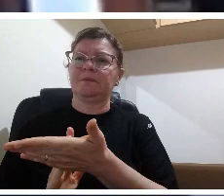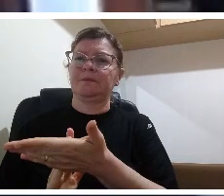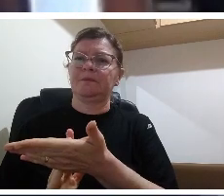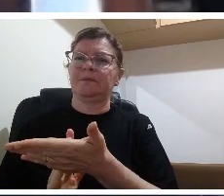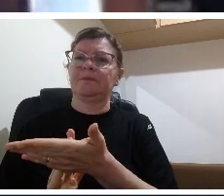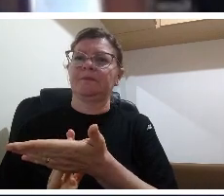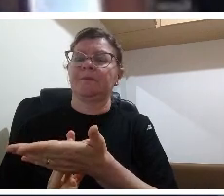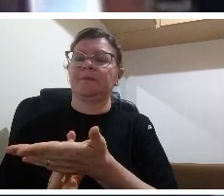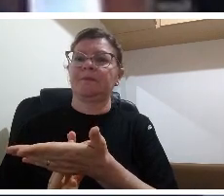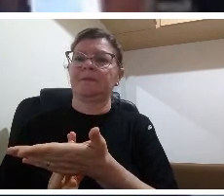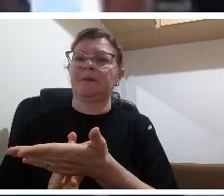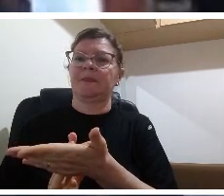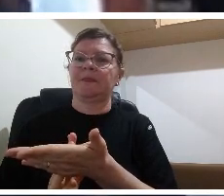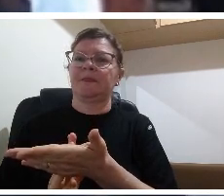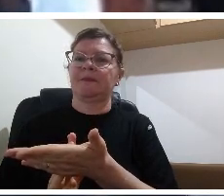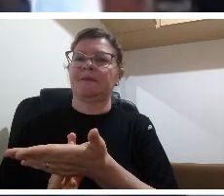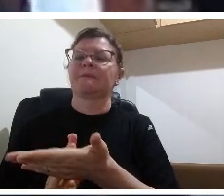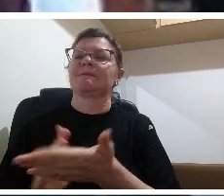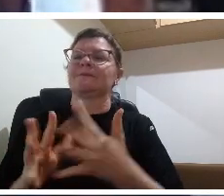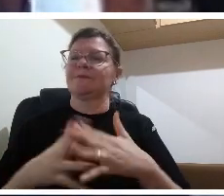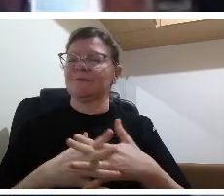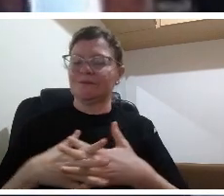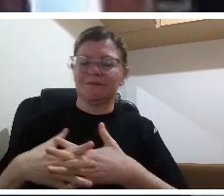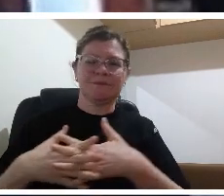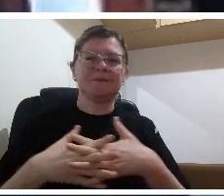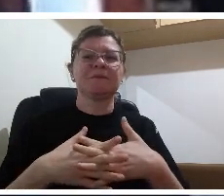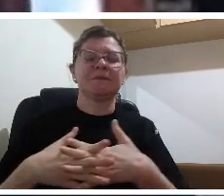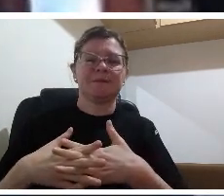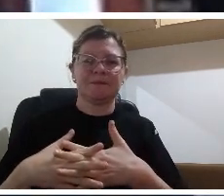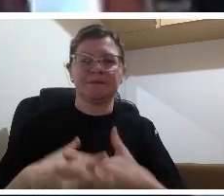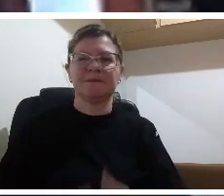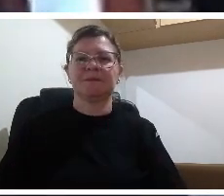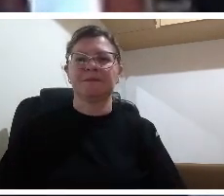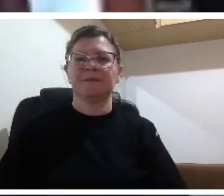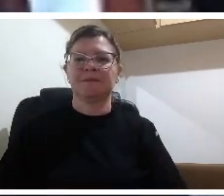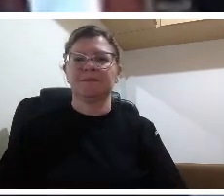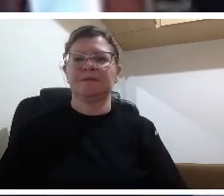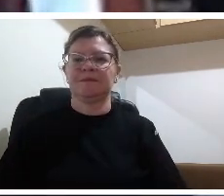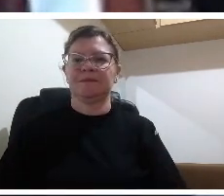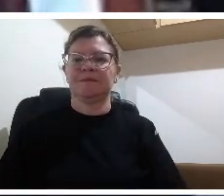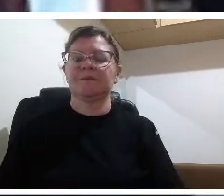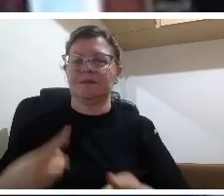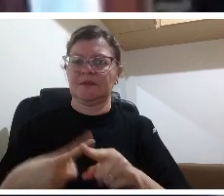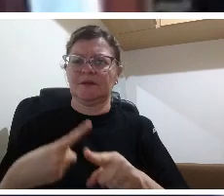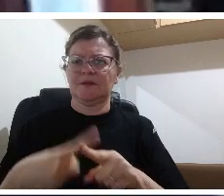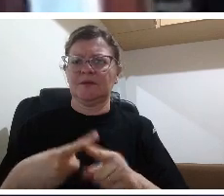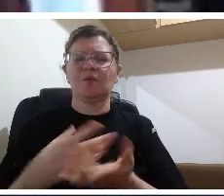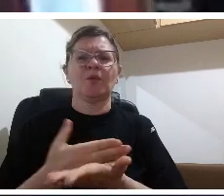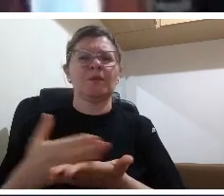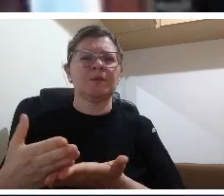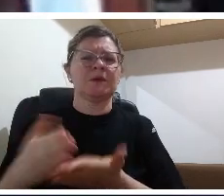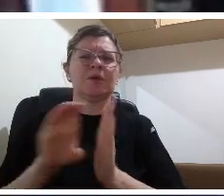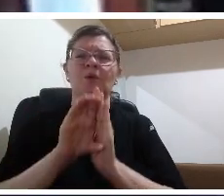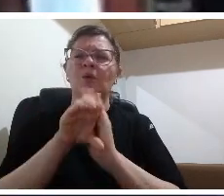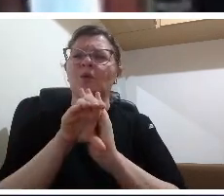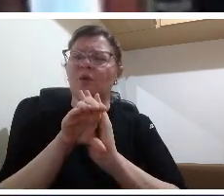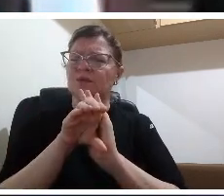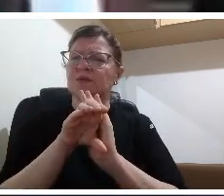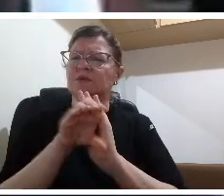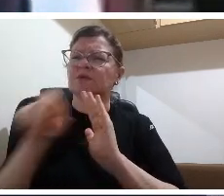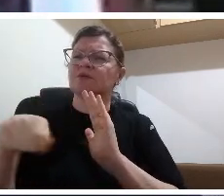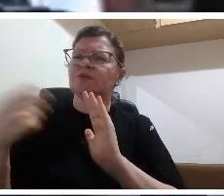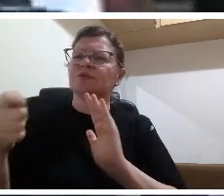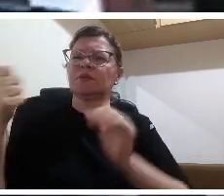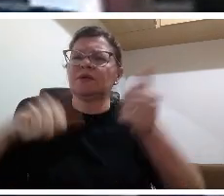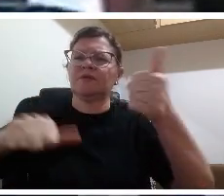podemos tomar o conceito de Luquez avaliação é um juízo de valor sobre dados relevantes com critério e sobre ele se toma